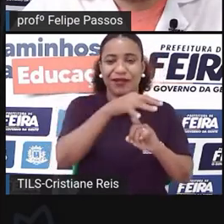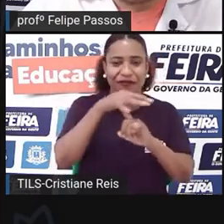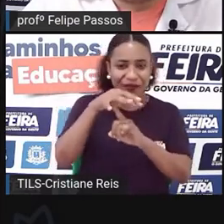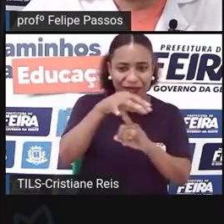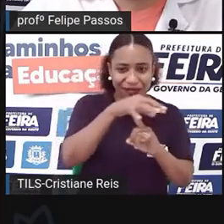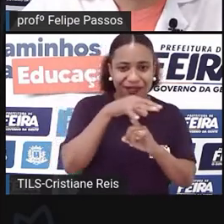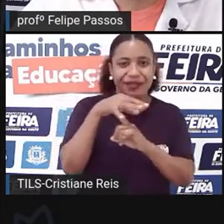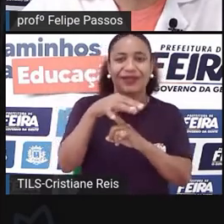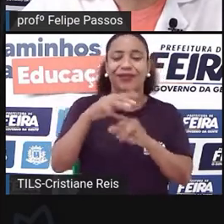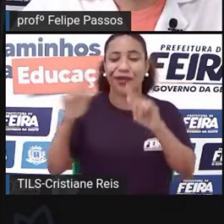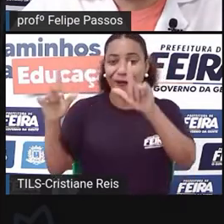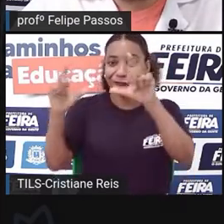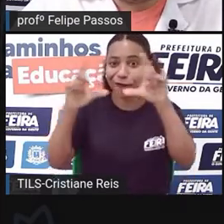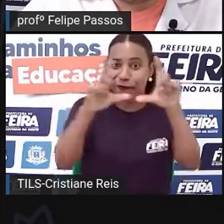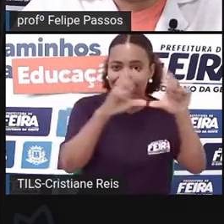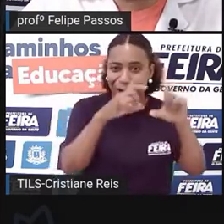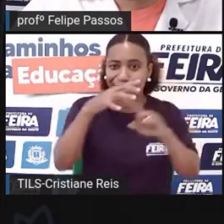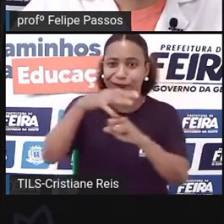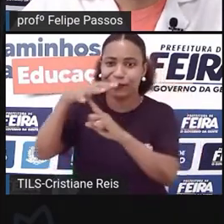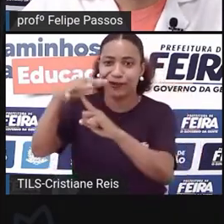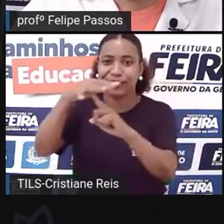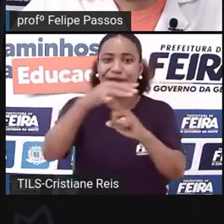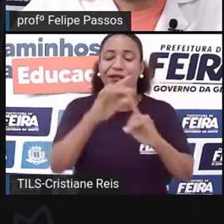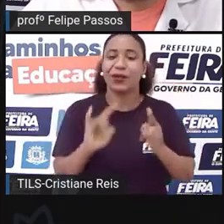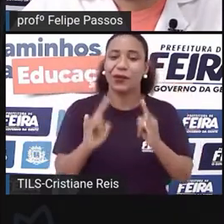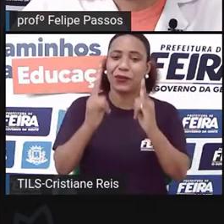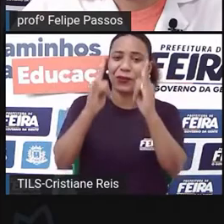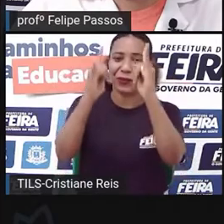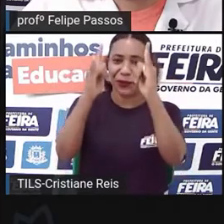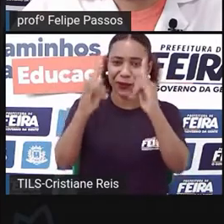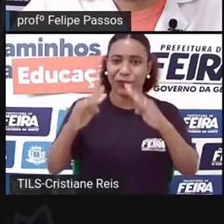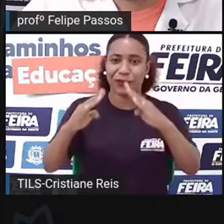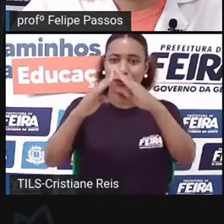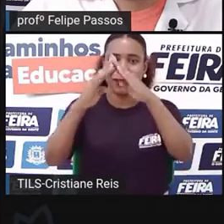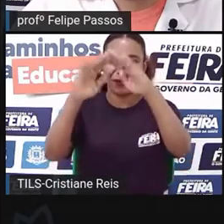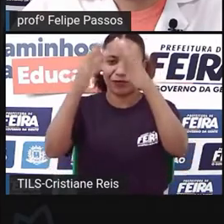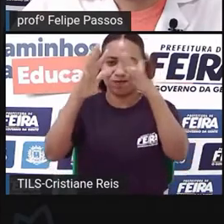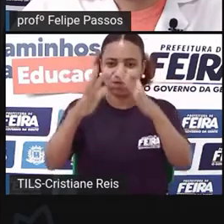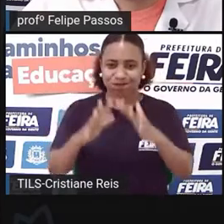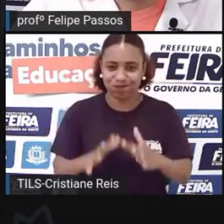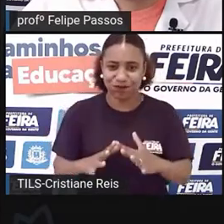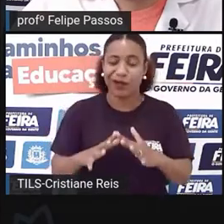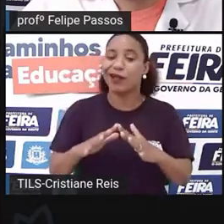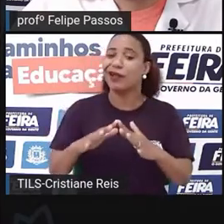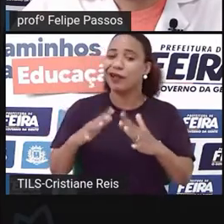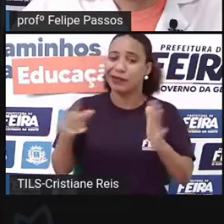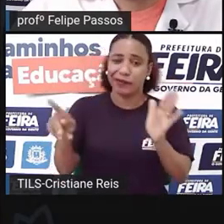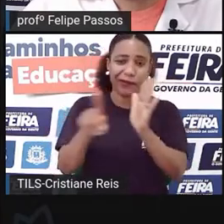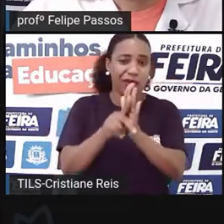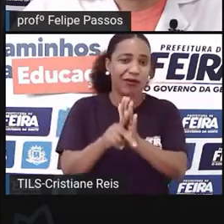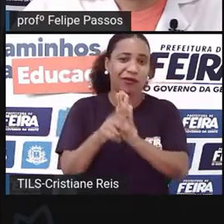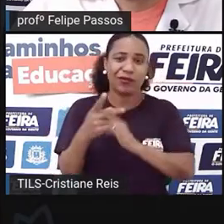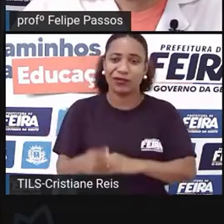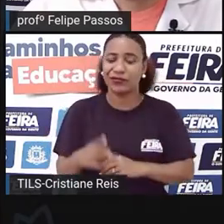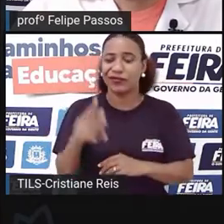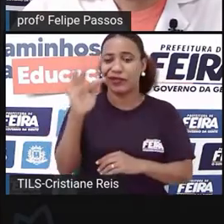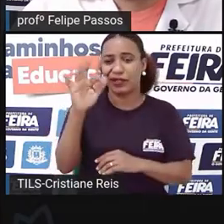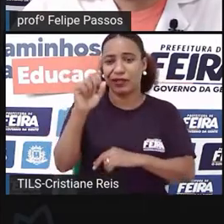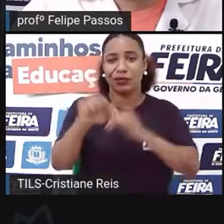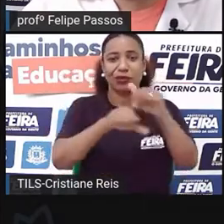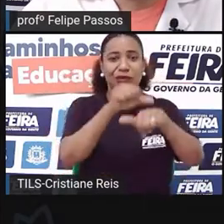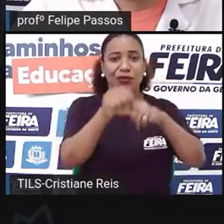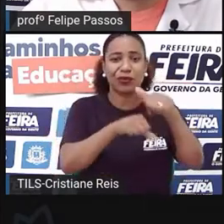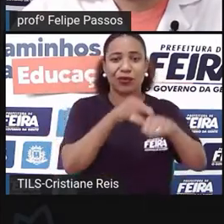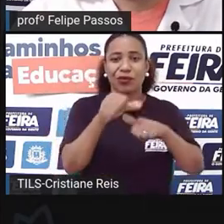patrimônio, eu acho que os prédios que foram demolidos eram patrimônios, muitos viraram estacionamento. Isso é muito